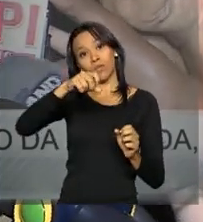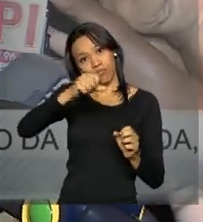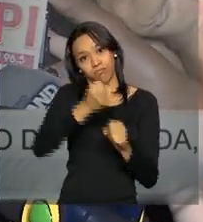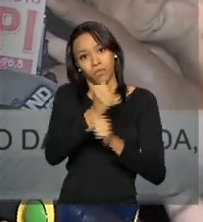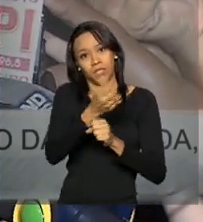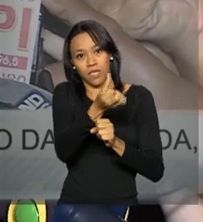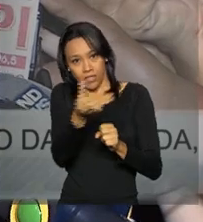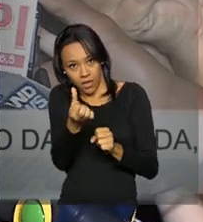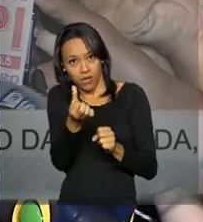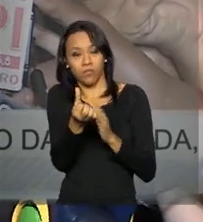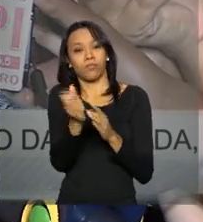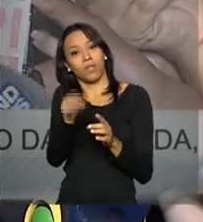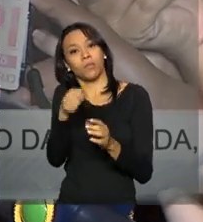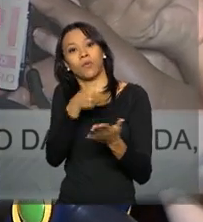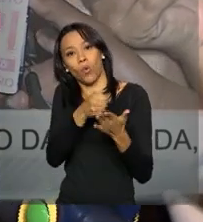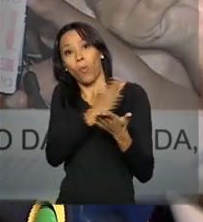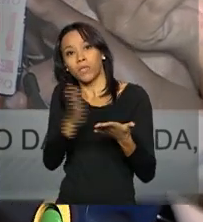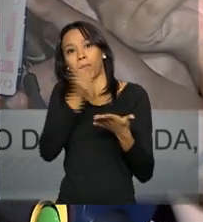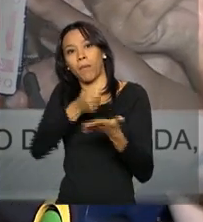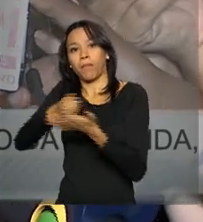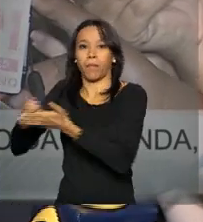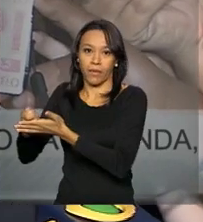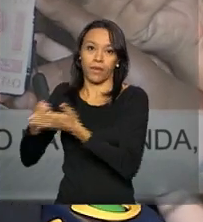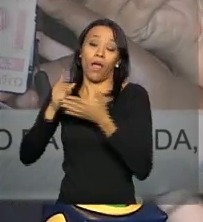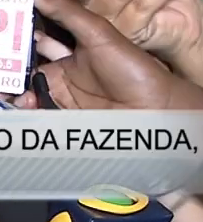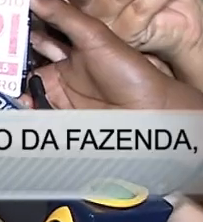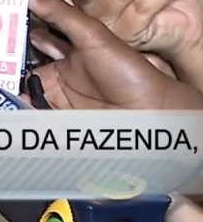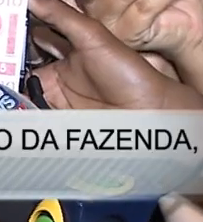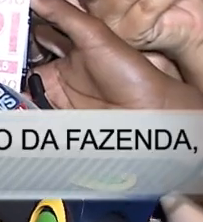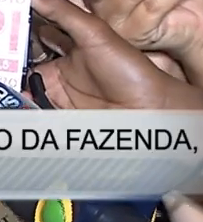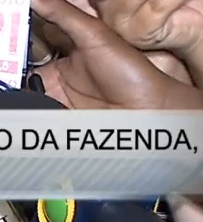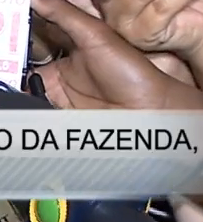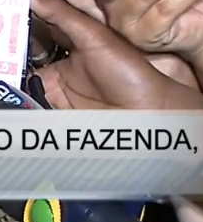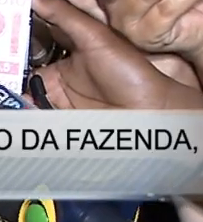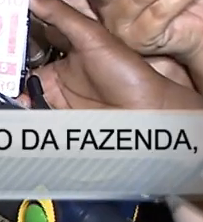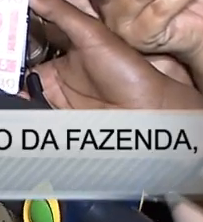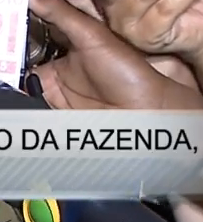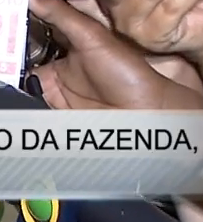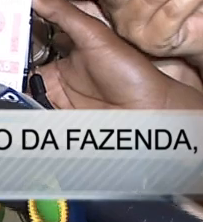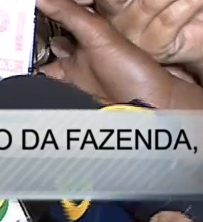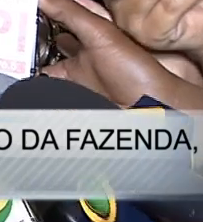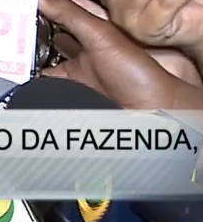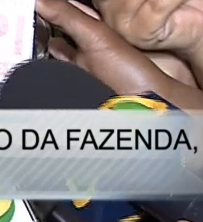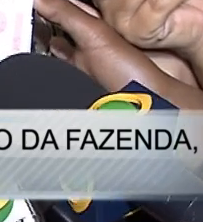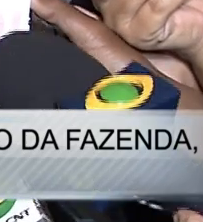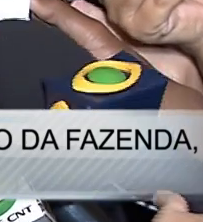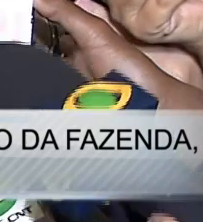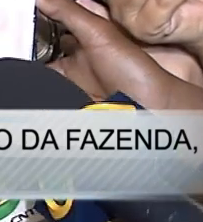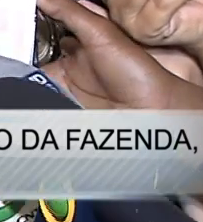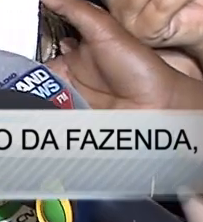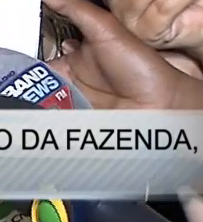4 anos de carência para o principal. Essa é uma ajuda que a União está oferecendo para auxiliar os estados nesse